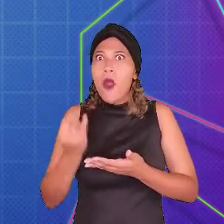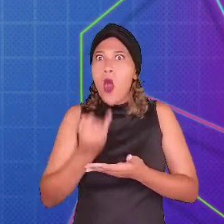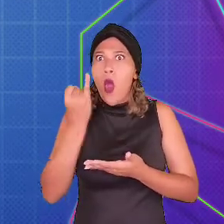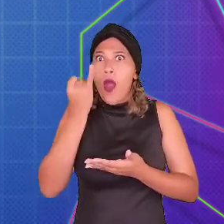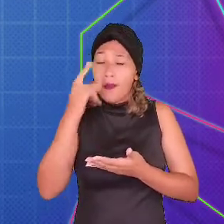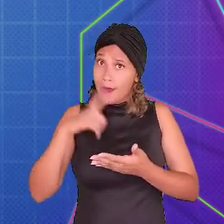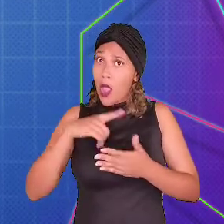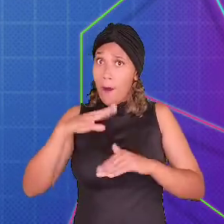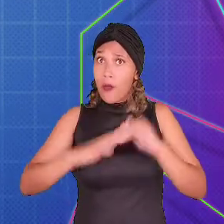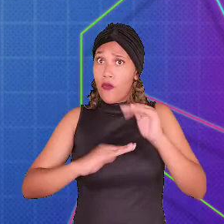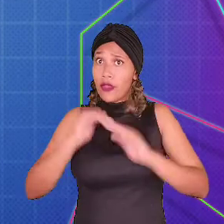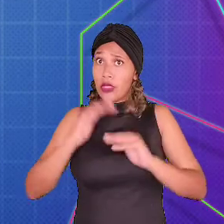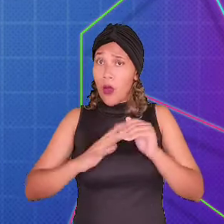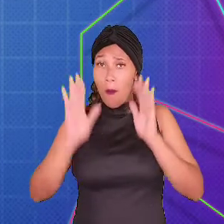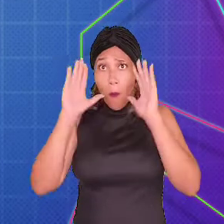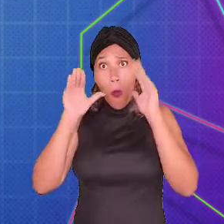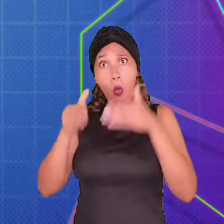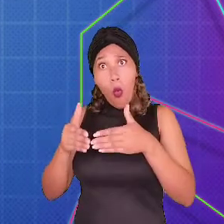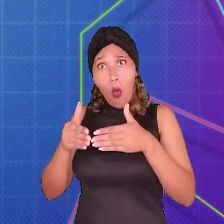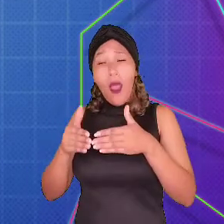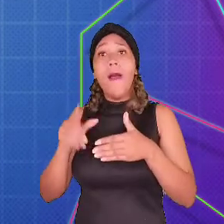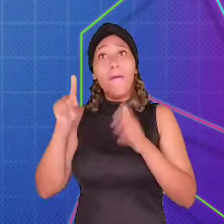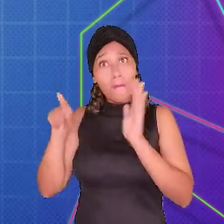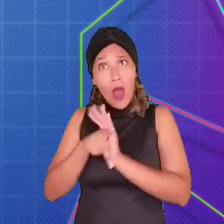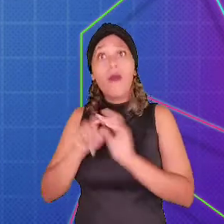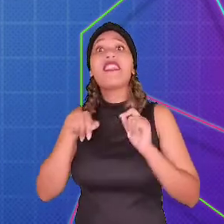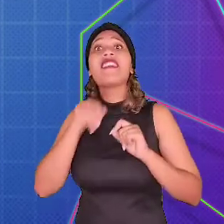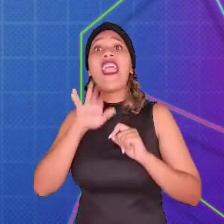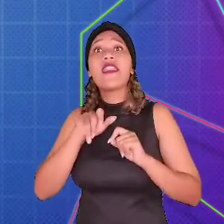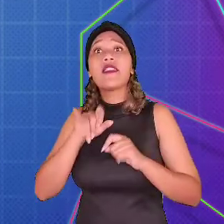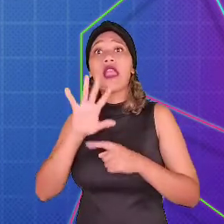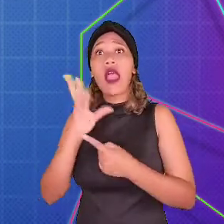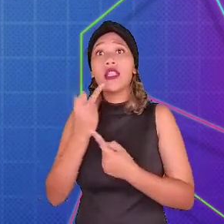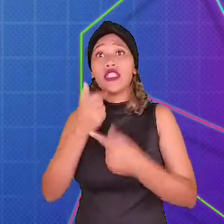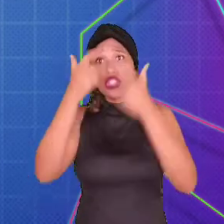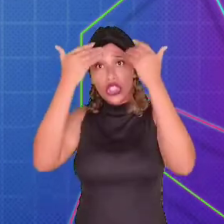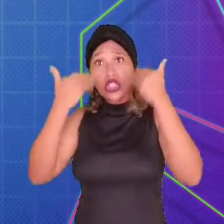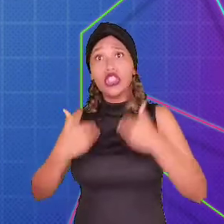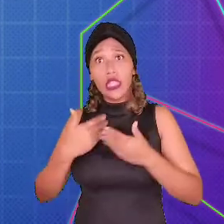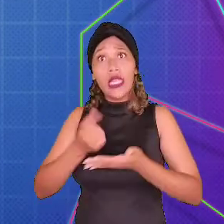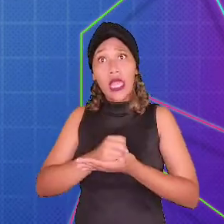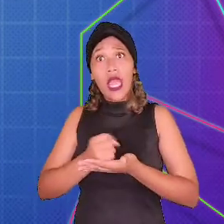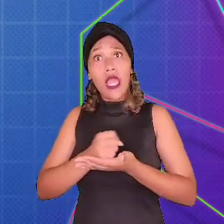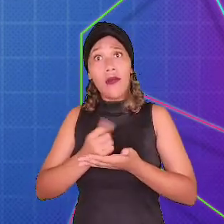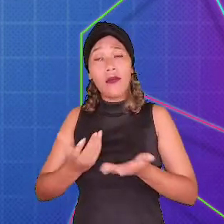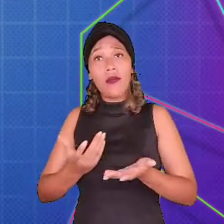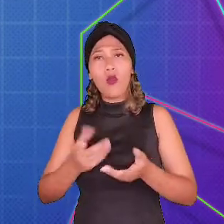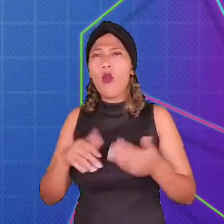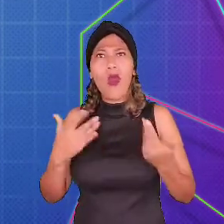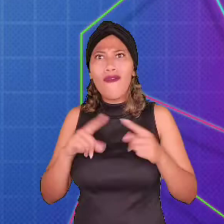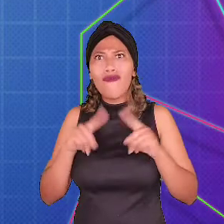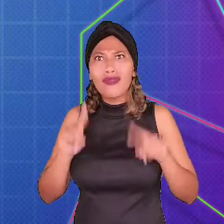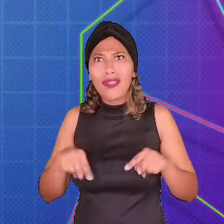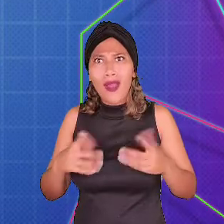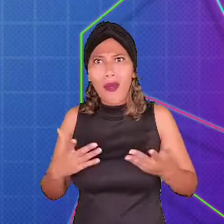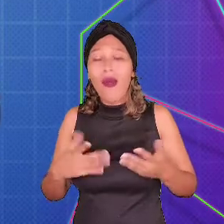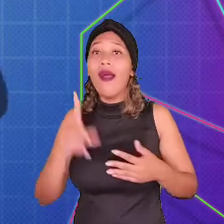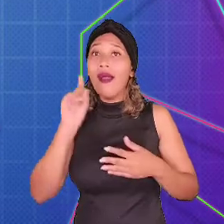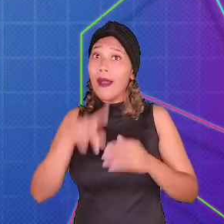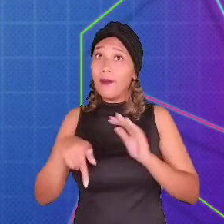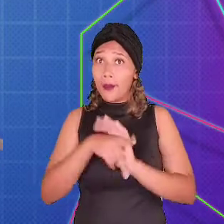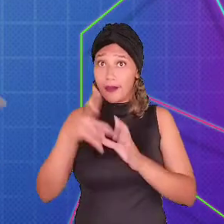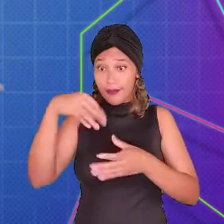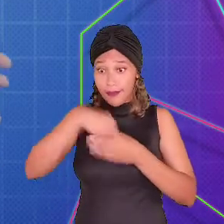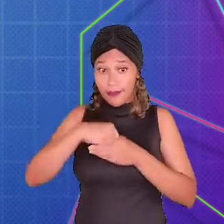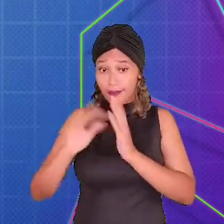que há uma profissão especial para isso. O artista de game. O que faz um artista de game? A função de um artista de game